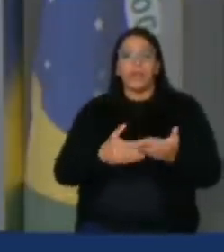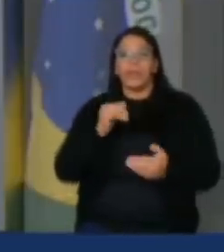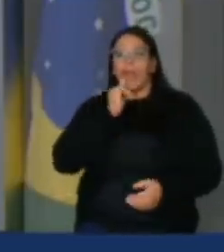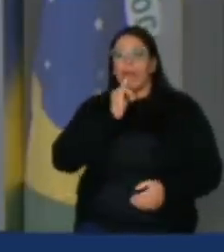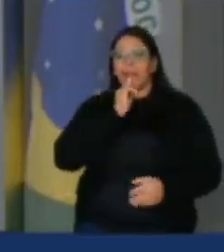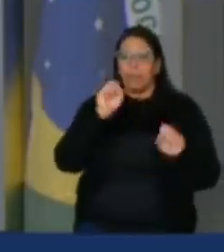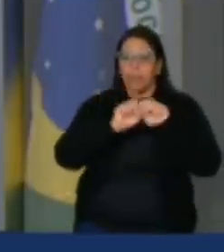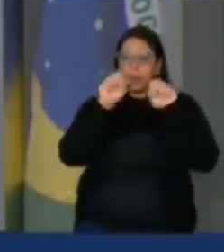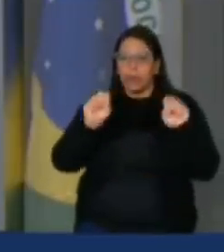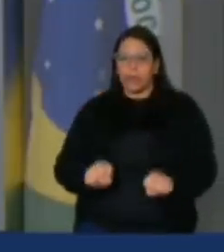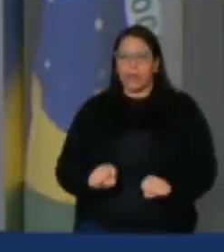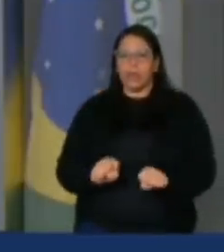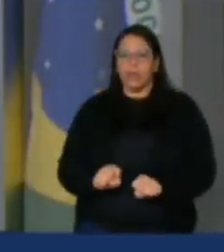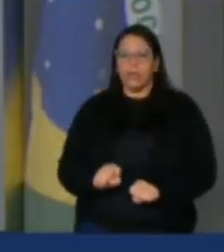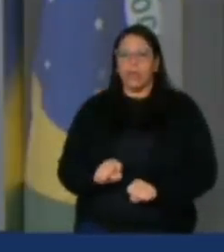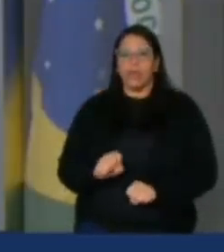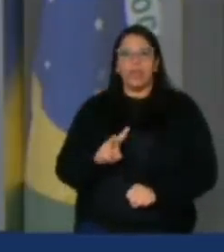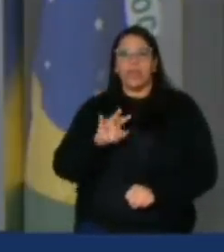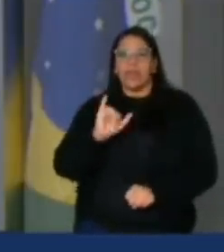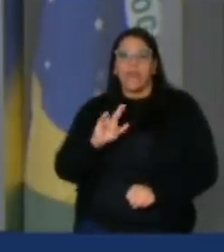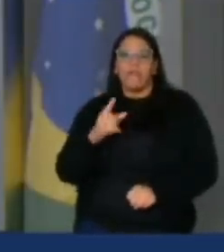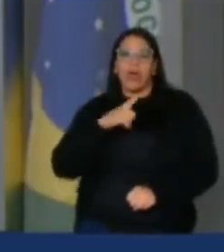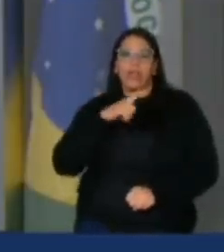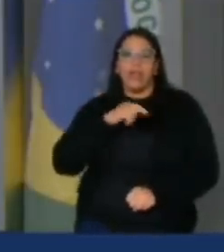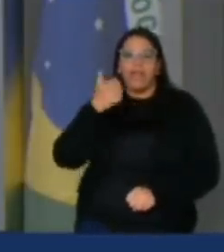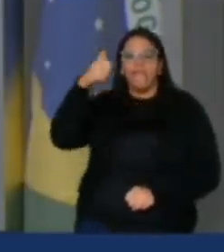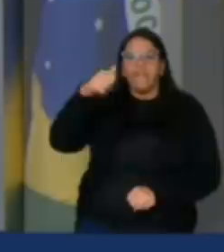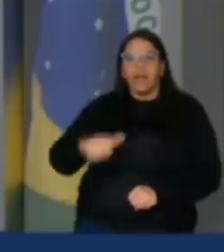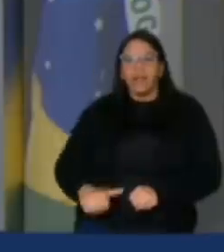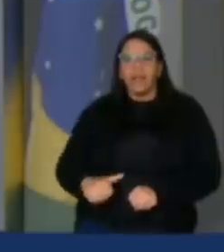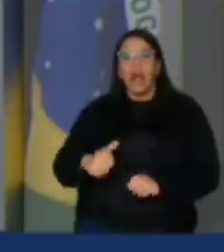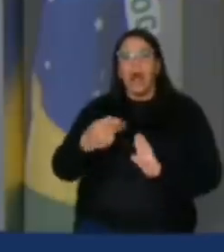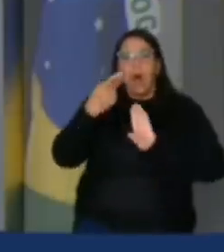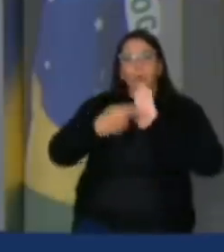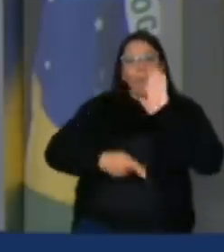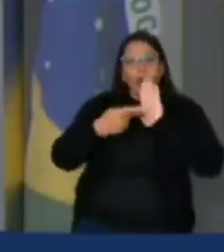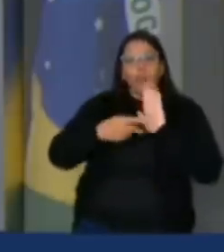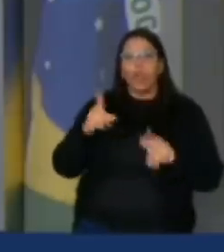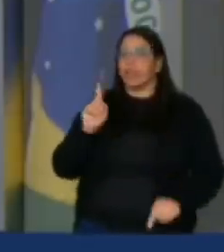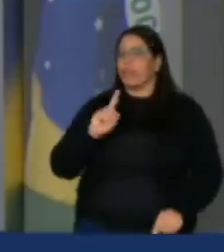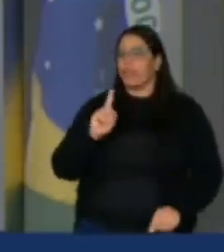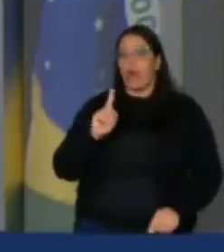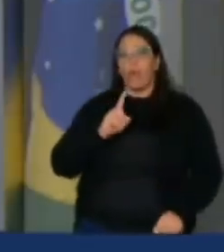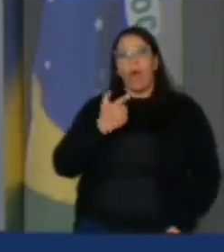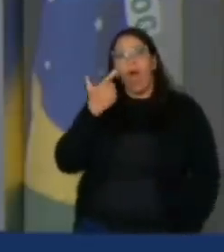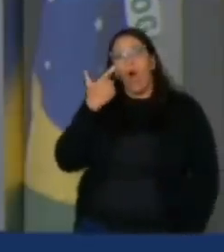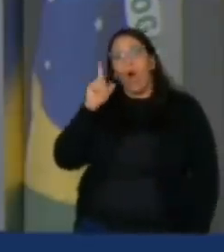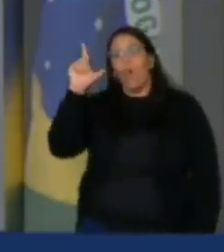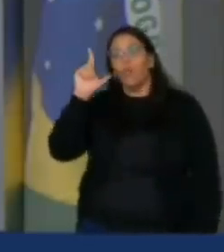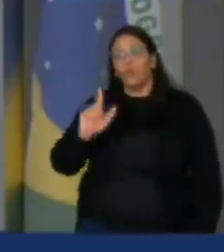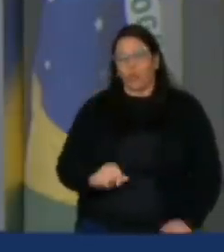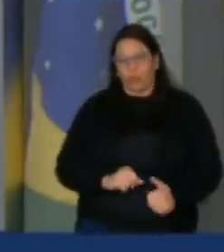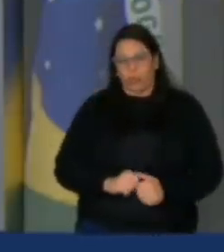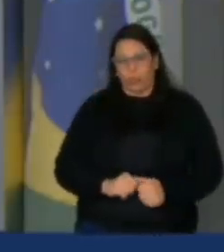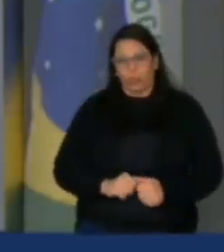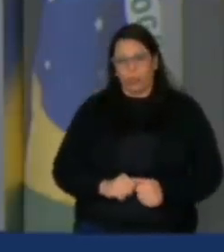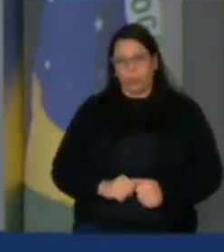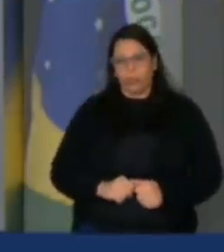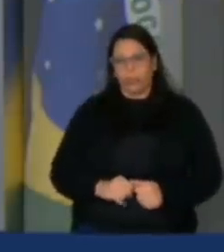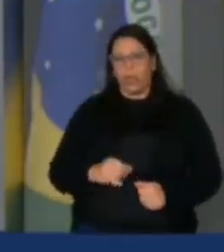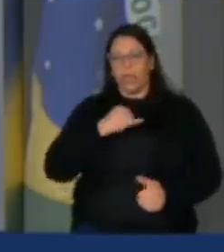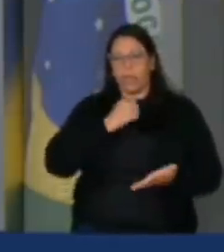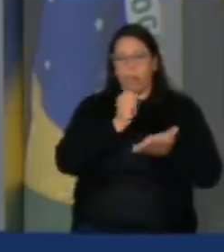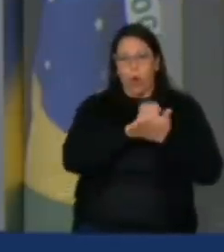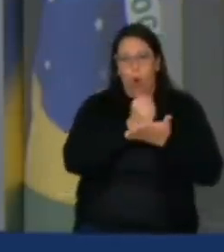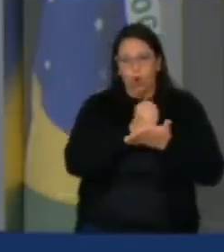ter função para validar, verificar e qualificar projetos. Isso vai ser feito por uma terceira parte independente. Ou seja, não vai ter controle